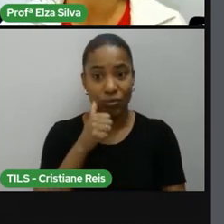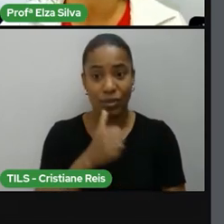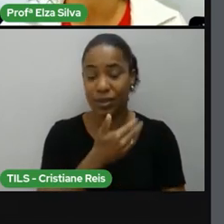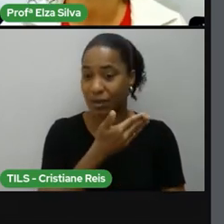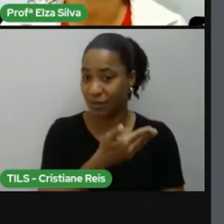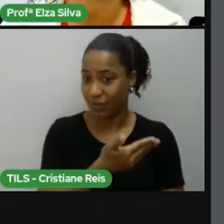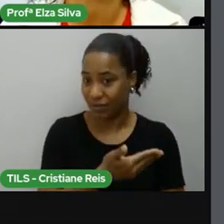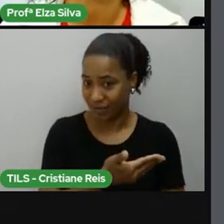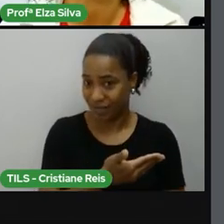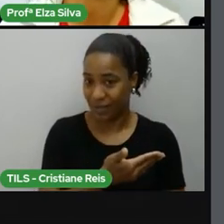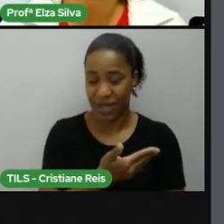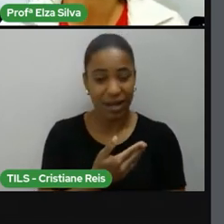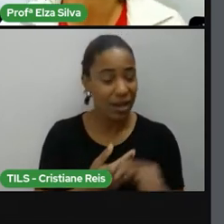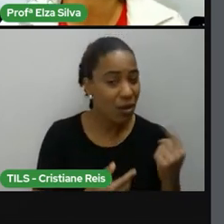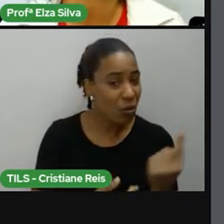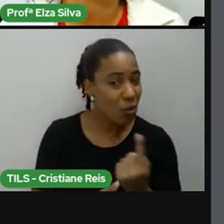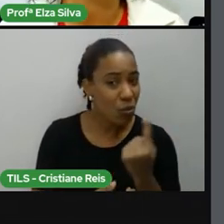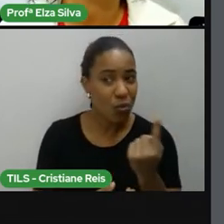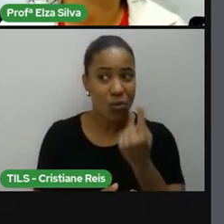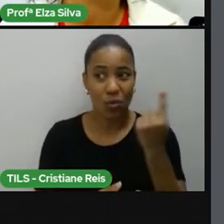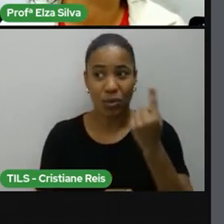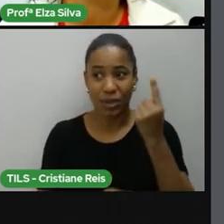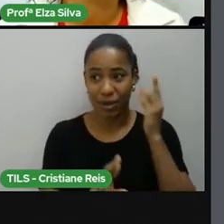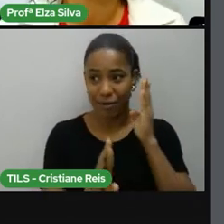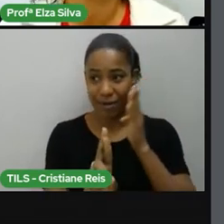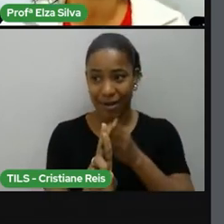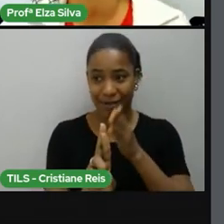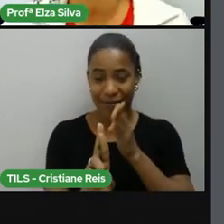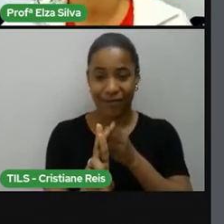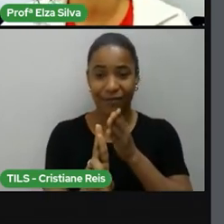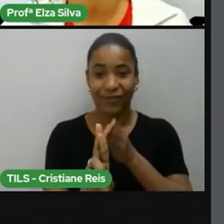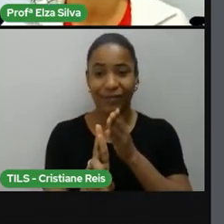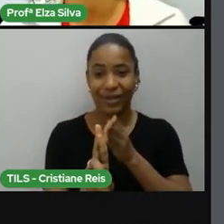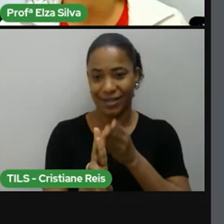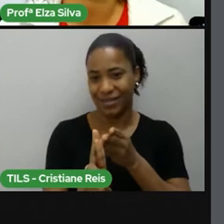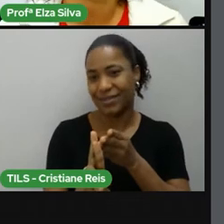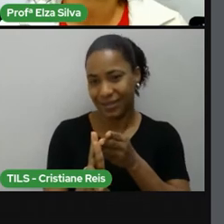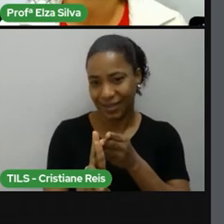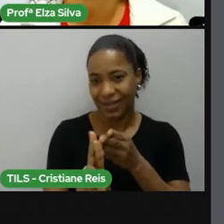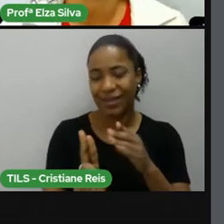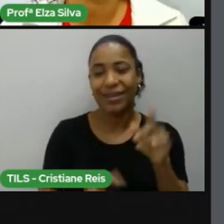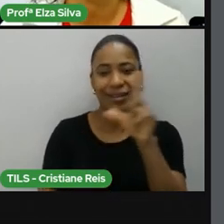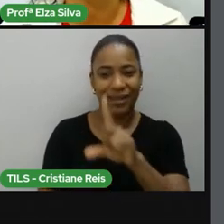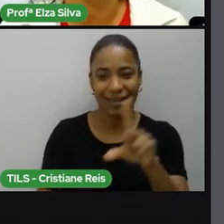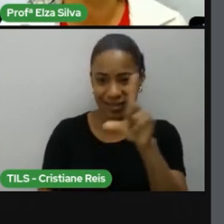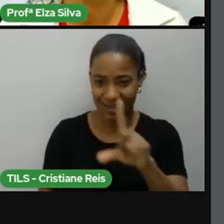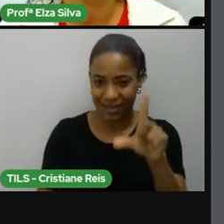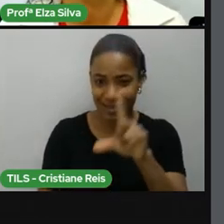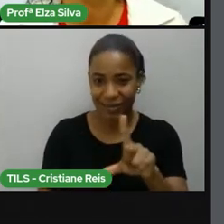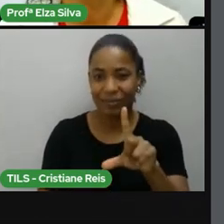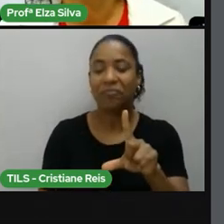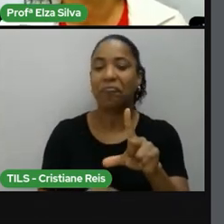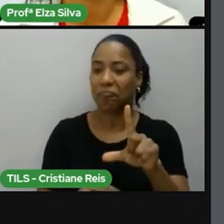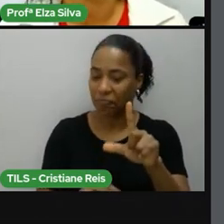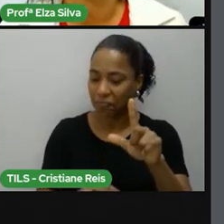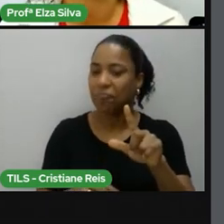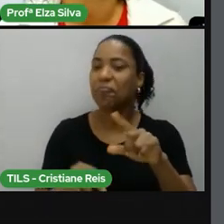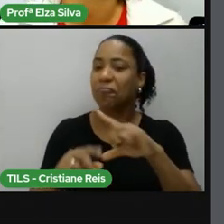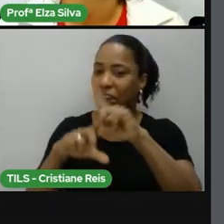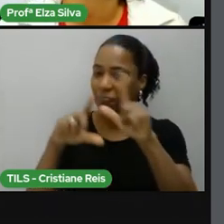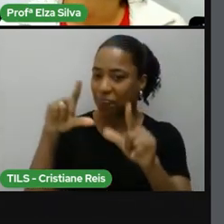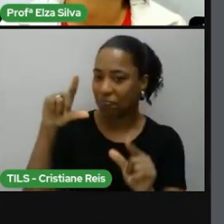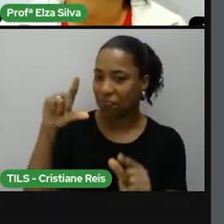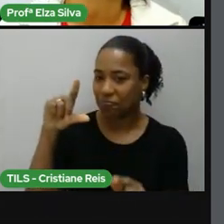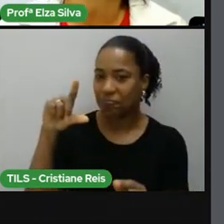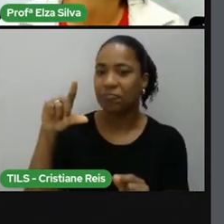ou seja, ela é única, ela se destaca dentro da literatura afro-americana. Além de,